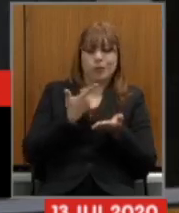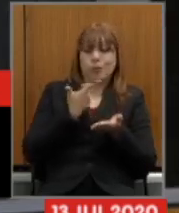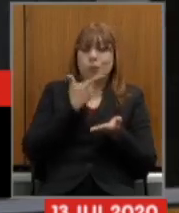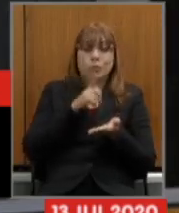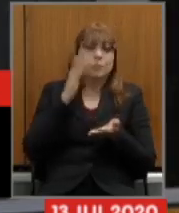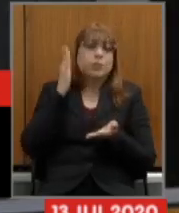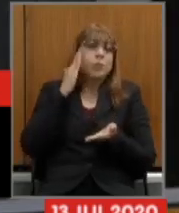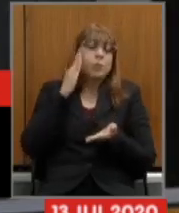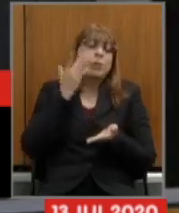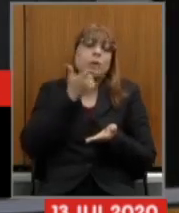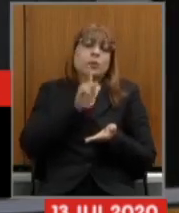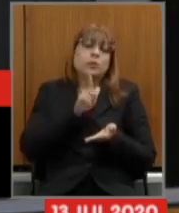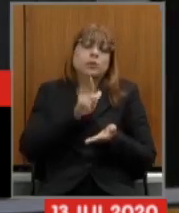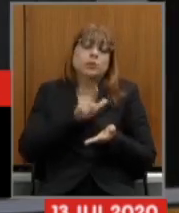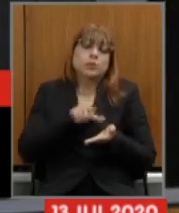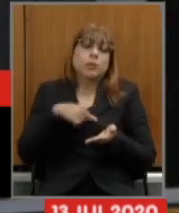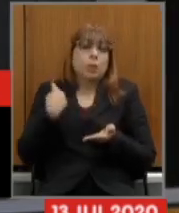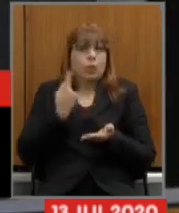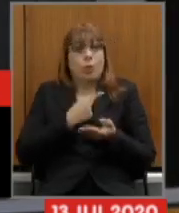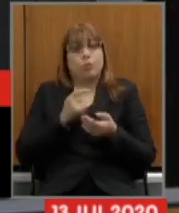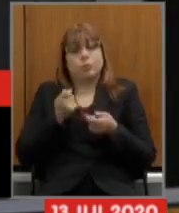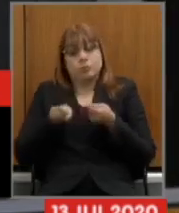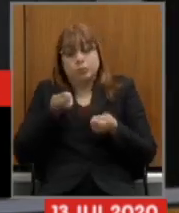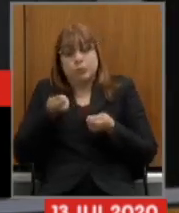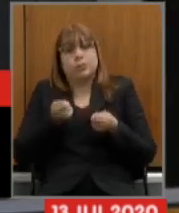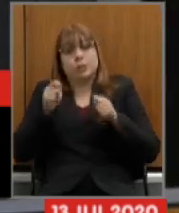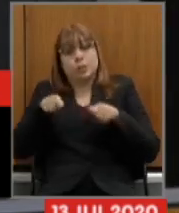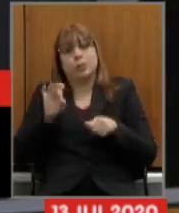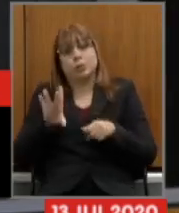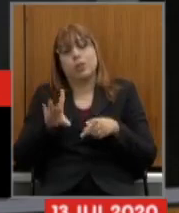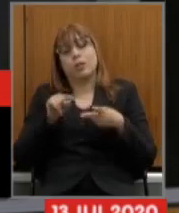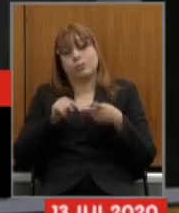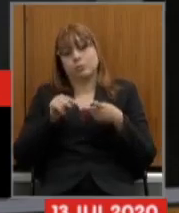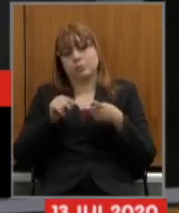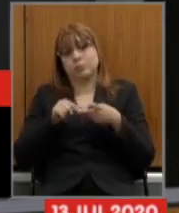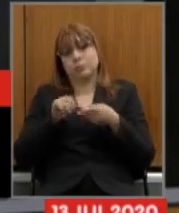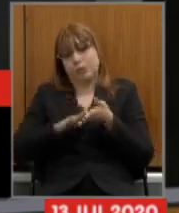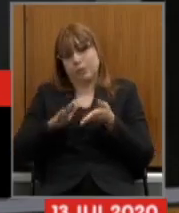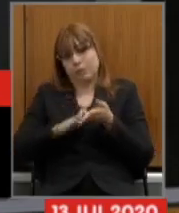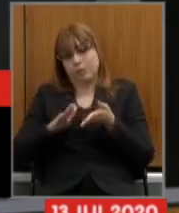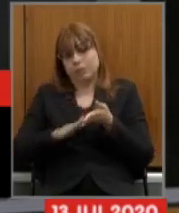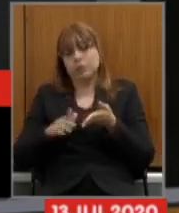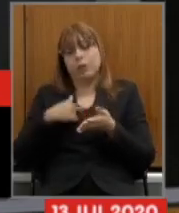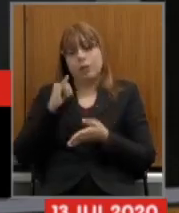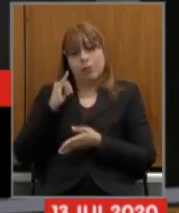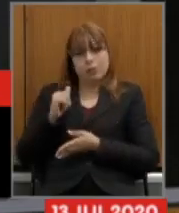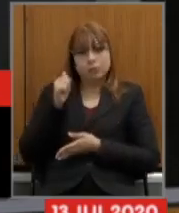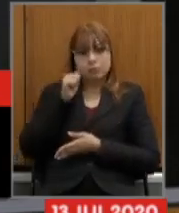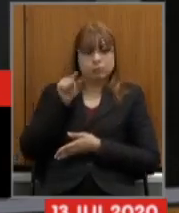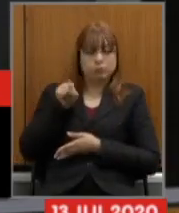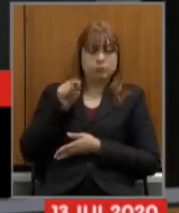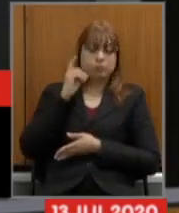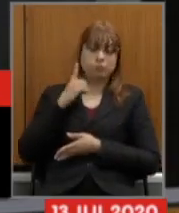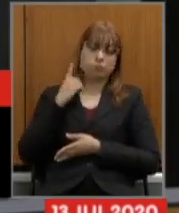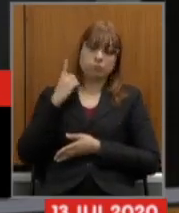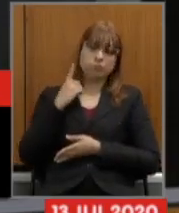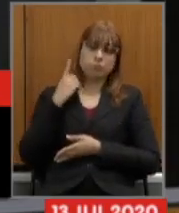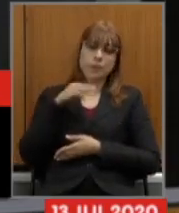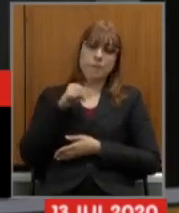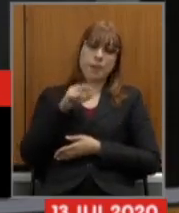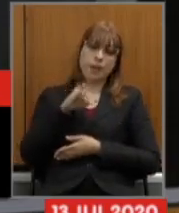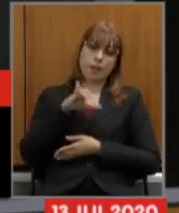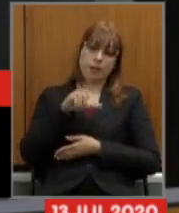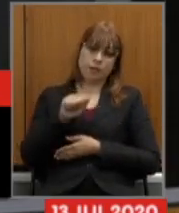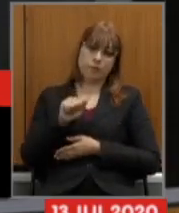alavanca sobre a qual nós temos controle é a despesa e digo para a senhora é algo que foi